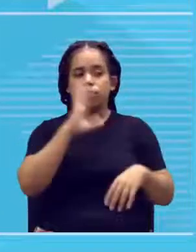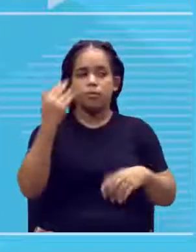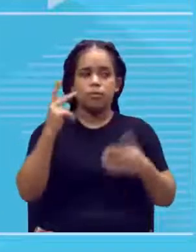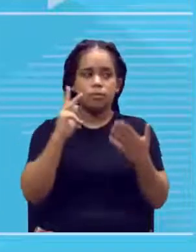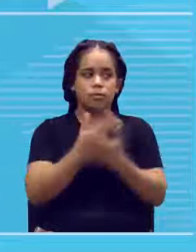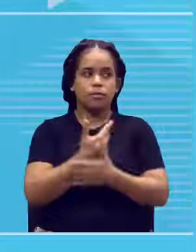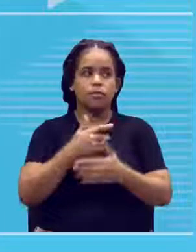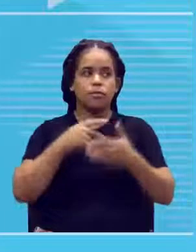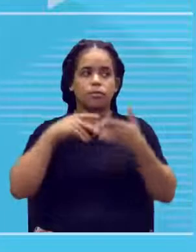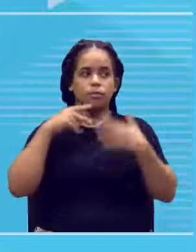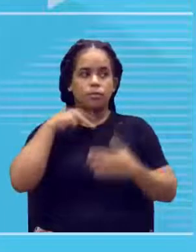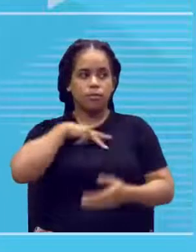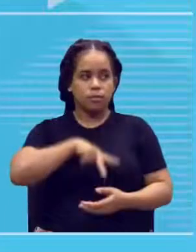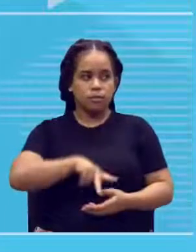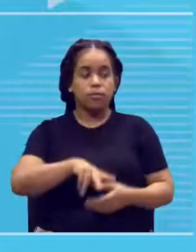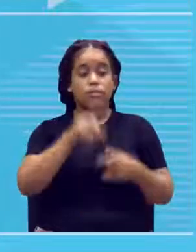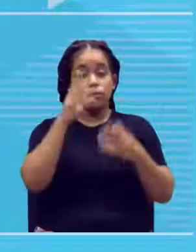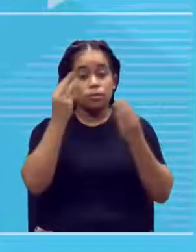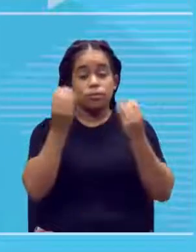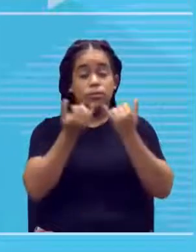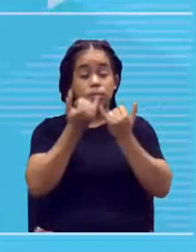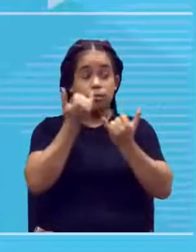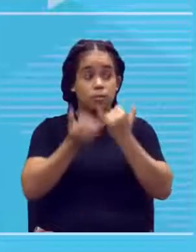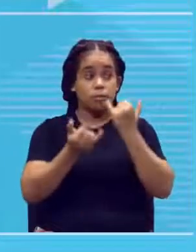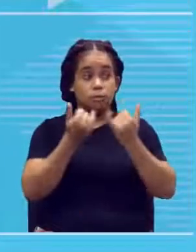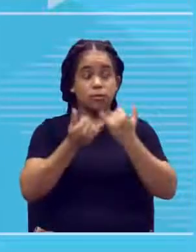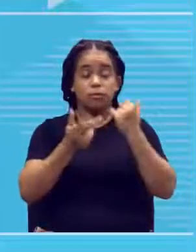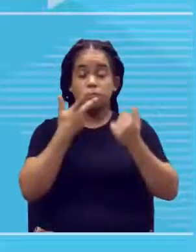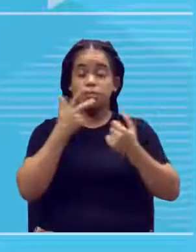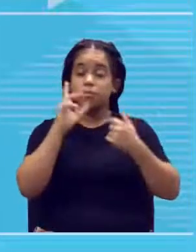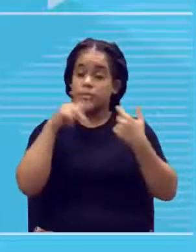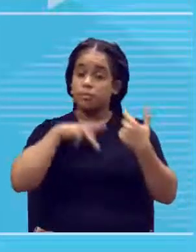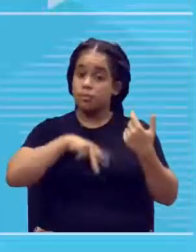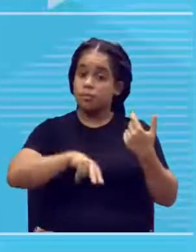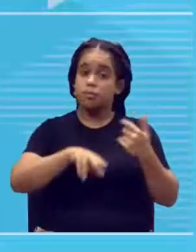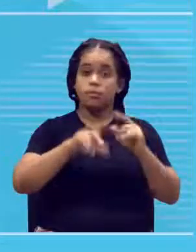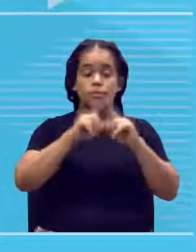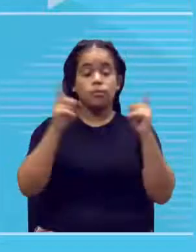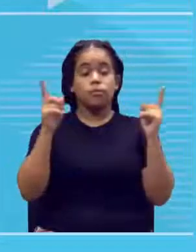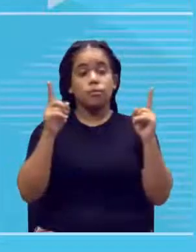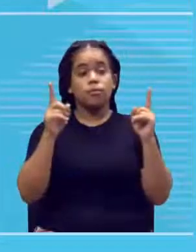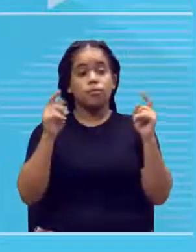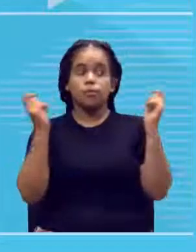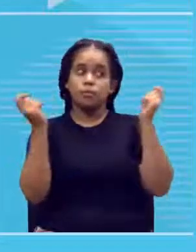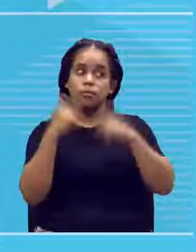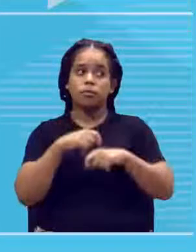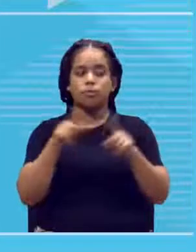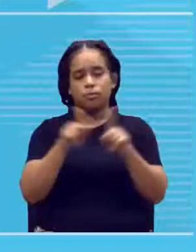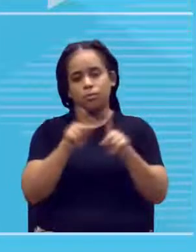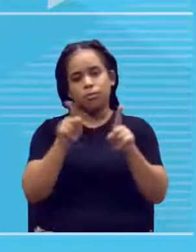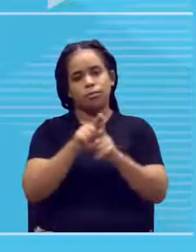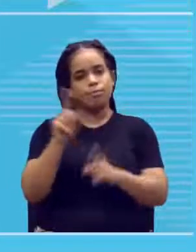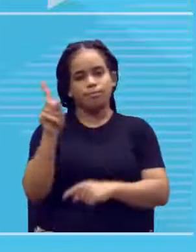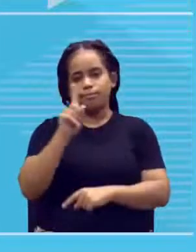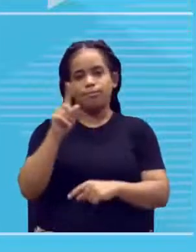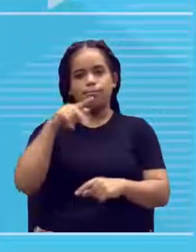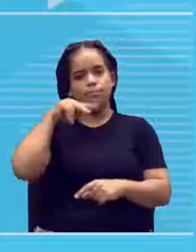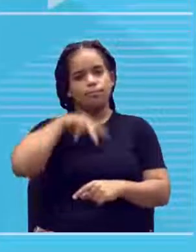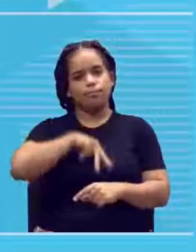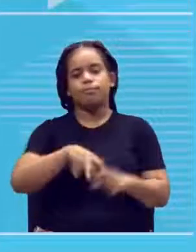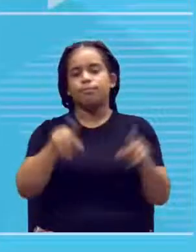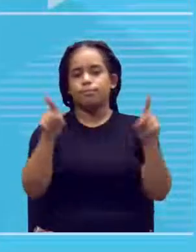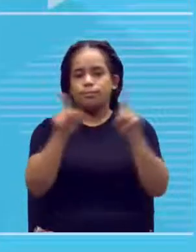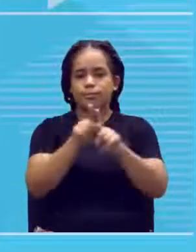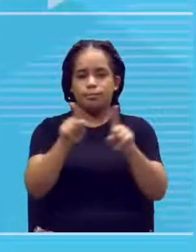meninos. São muito parecidos. E aí, você fica, eita, é gêmeo e tal. Mas podem não ser tão parecidos assim também, tá?